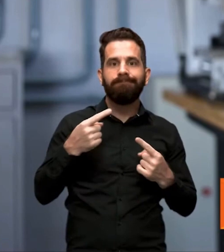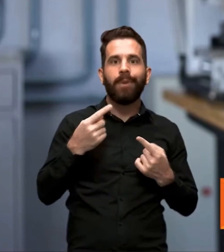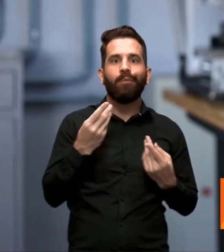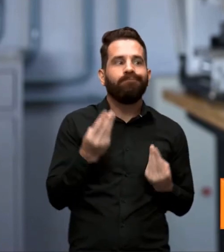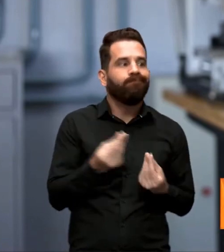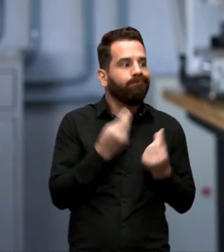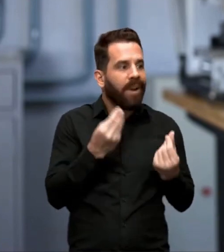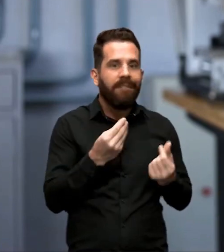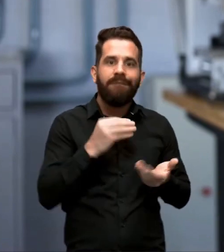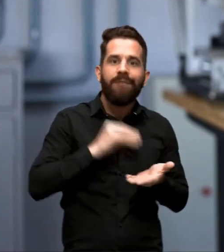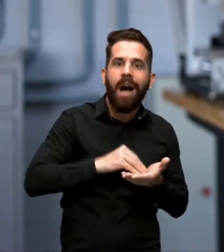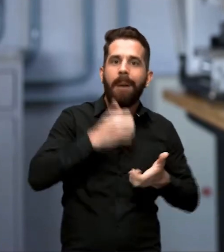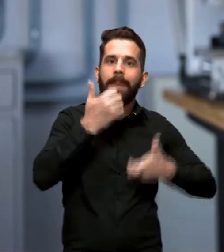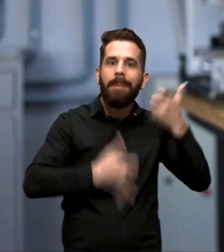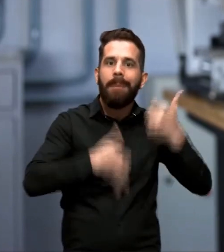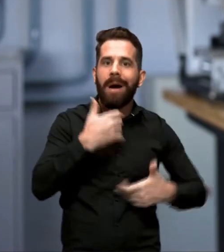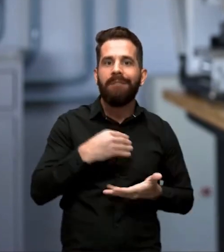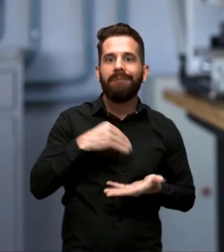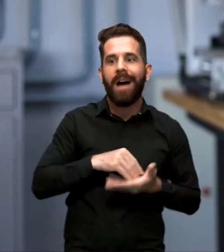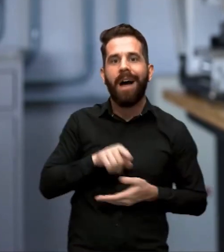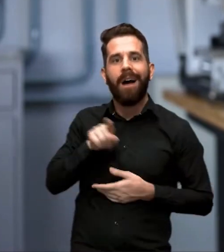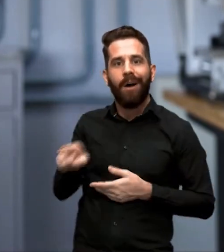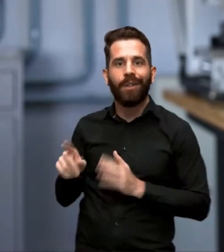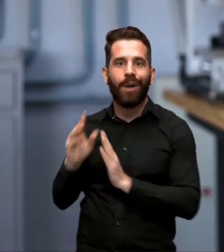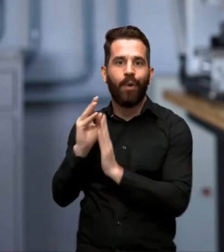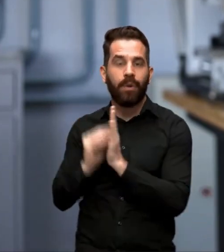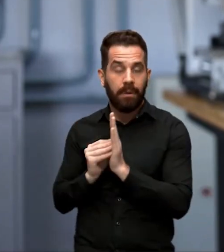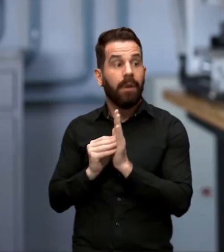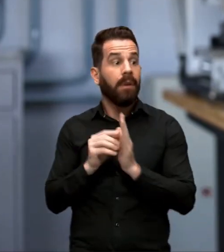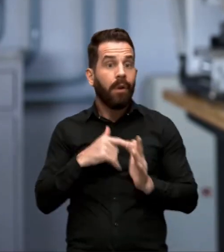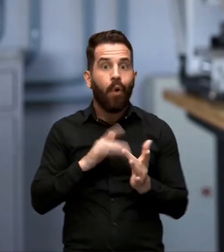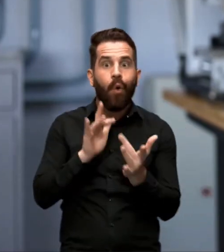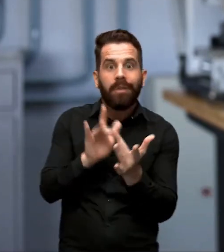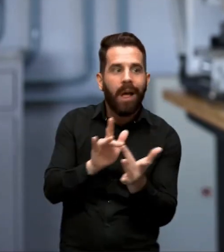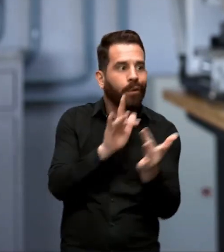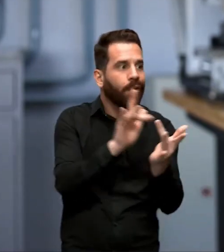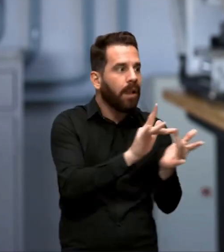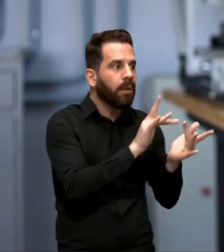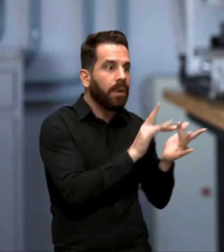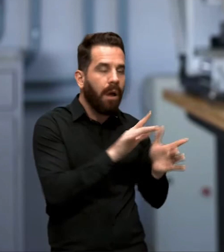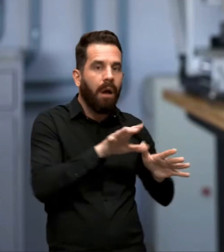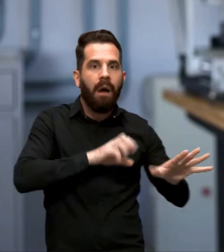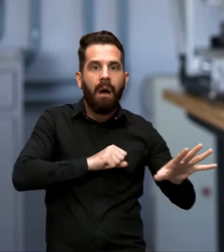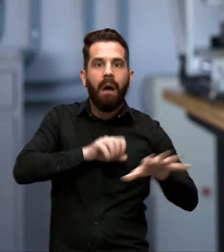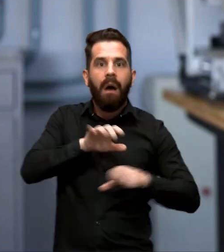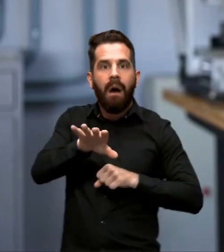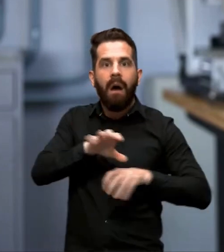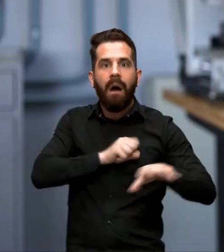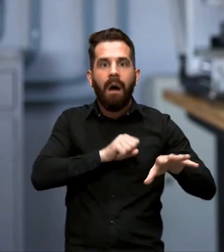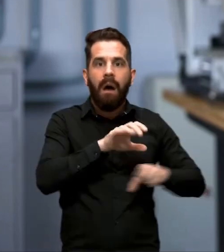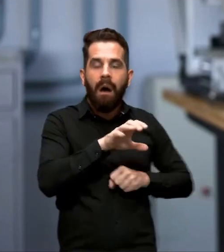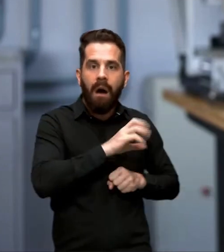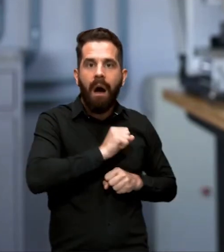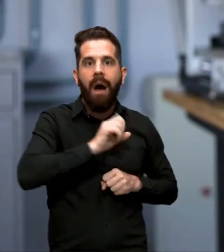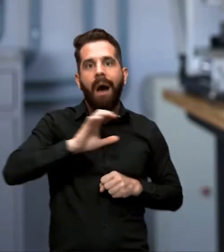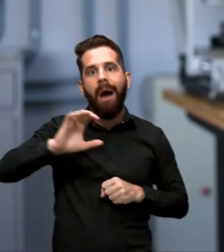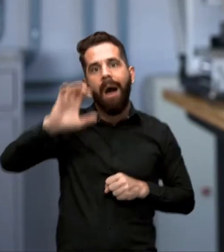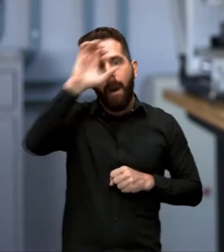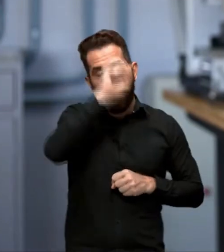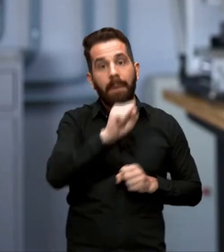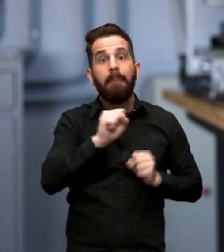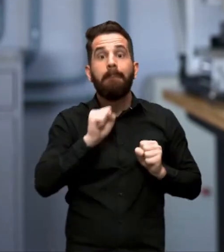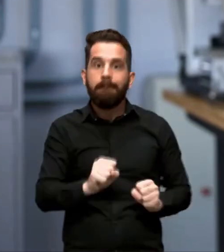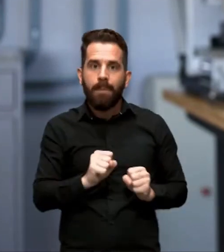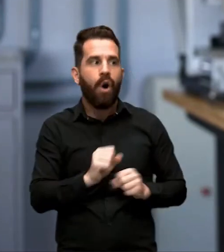programação. E é algo que eu tive com o Luiz e com o Guilherme. Então, é algo que me deixa mais apto a novas atividades, além de